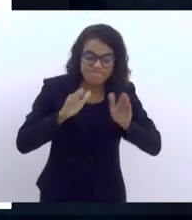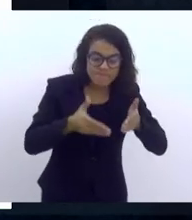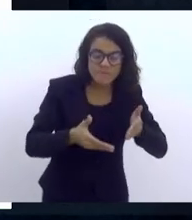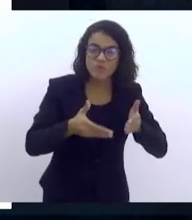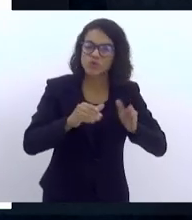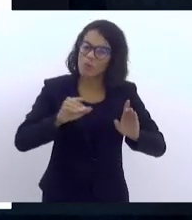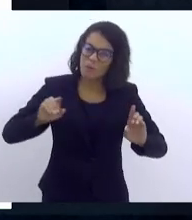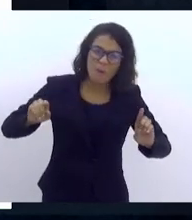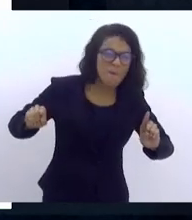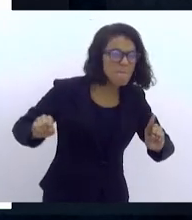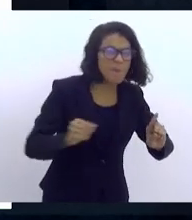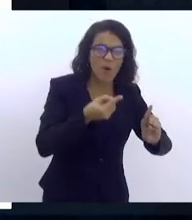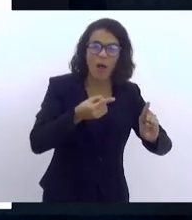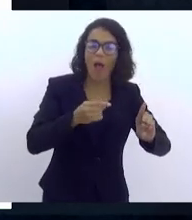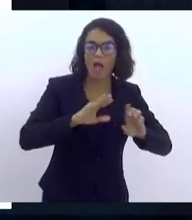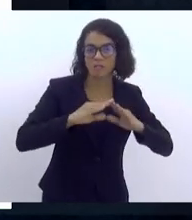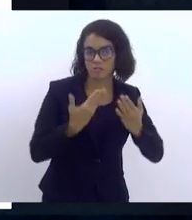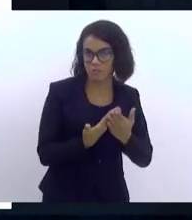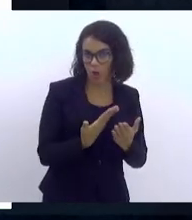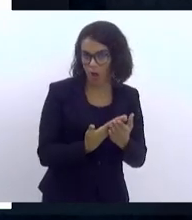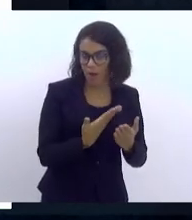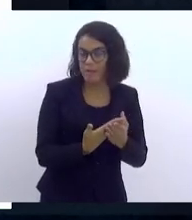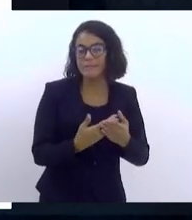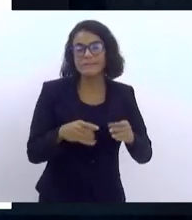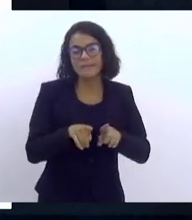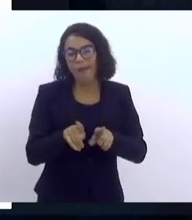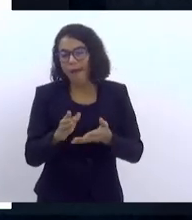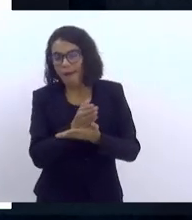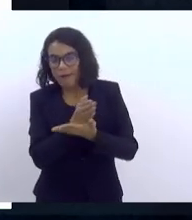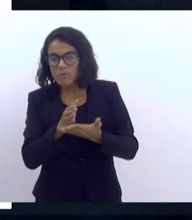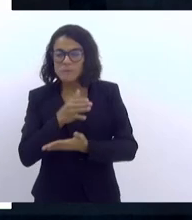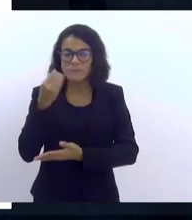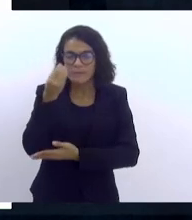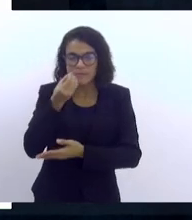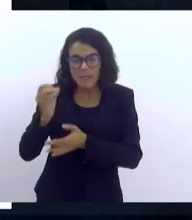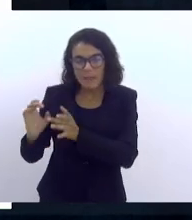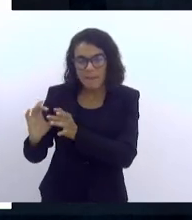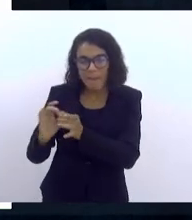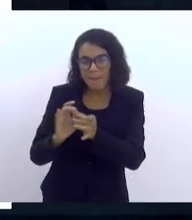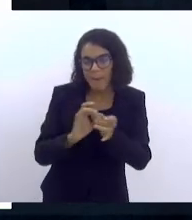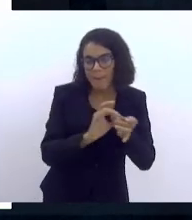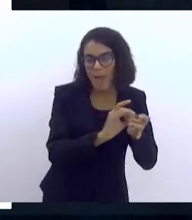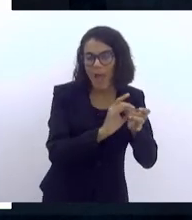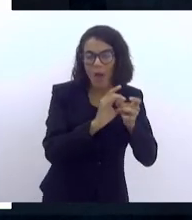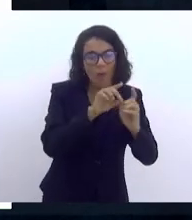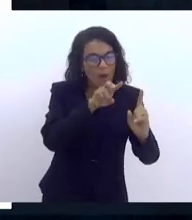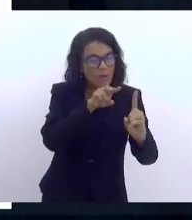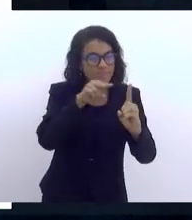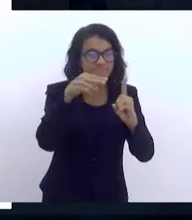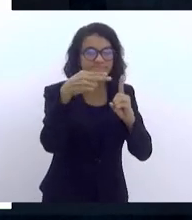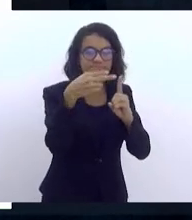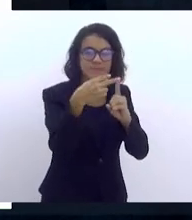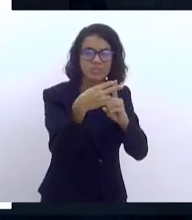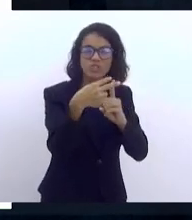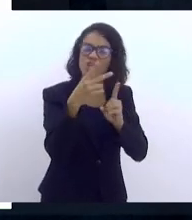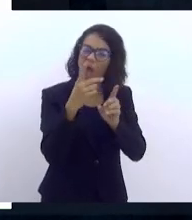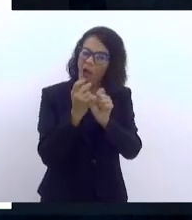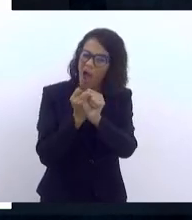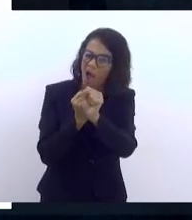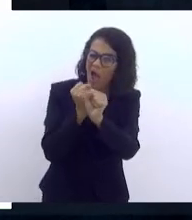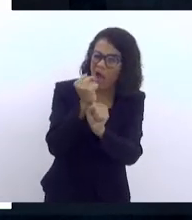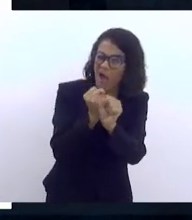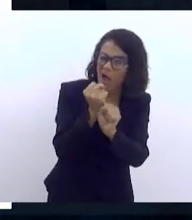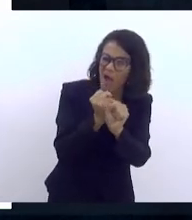ataques às escolas e algumas experiências relacionadas a uma perspectiva de longo prazo, uma